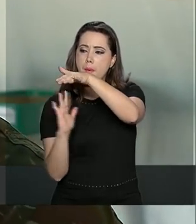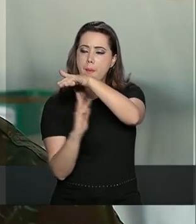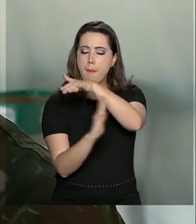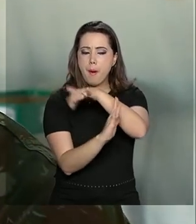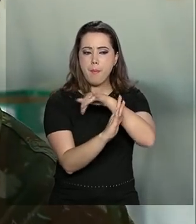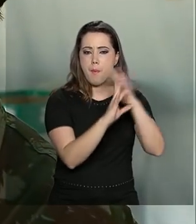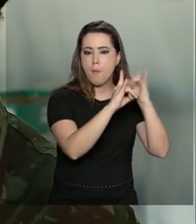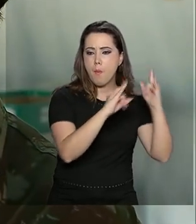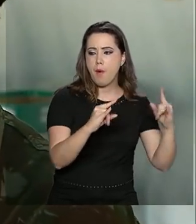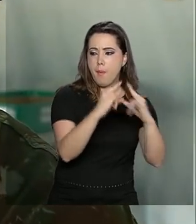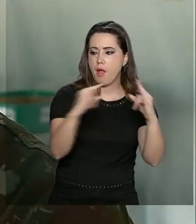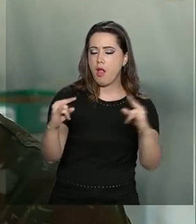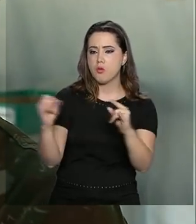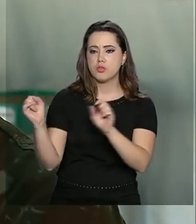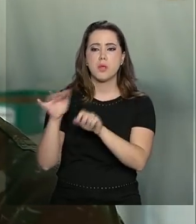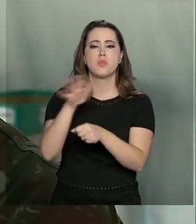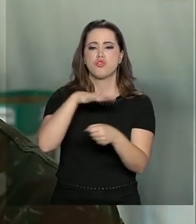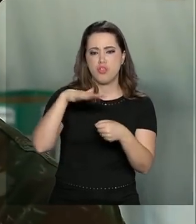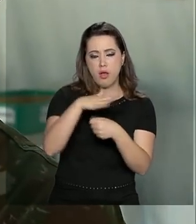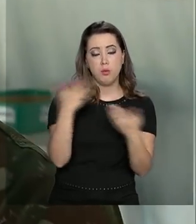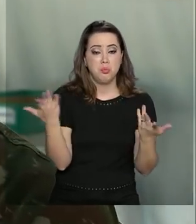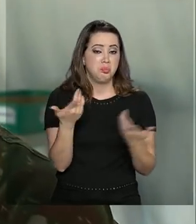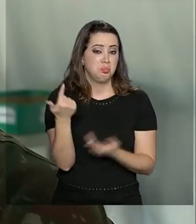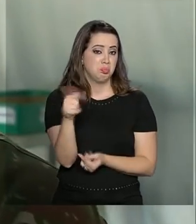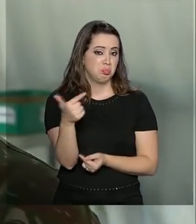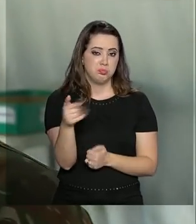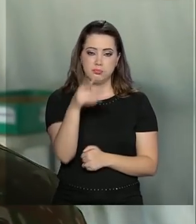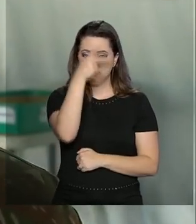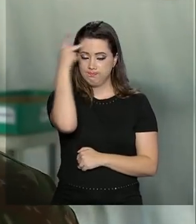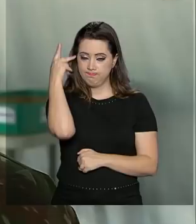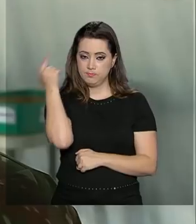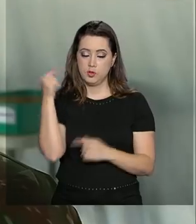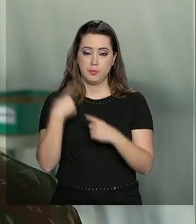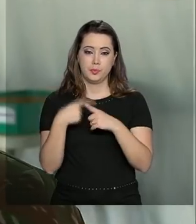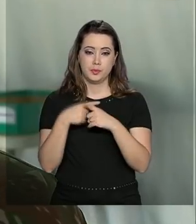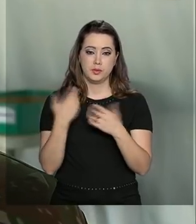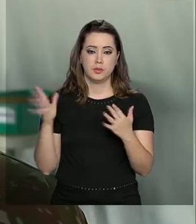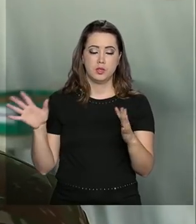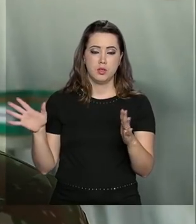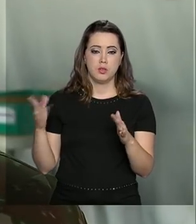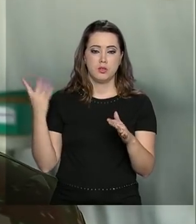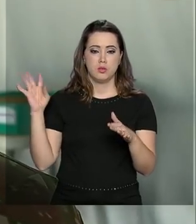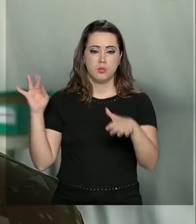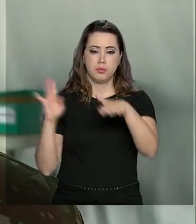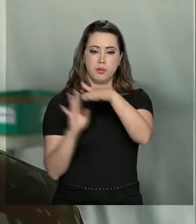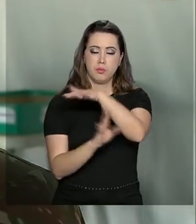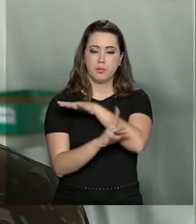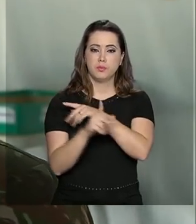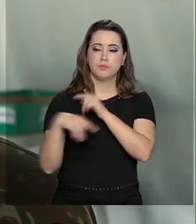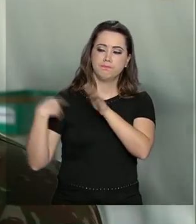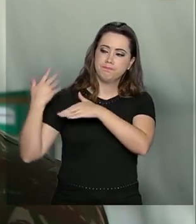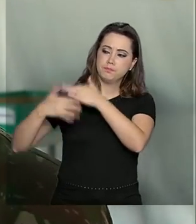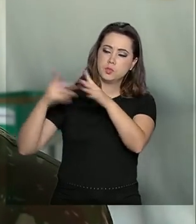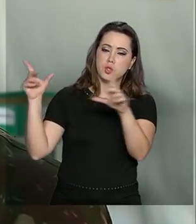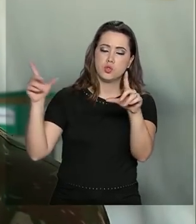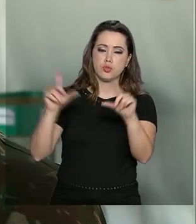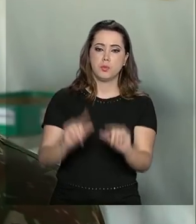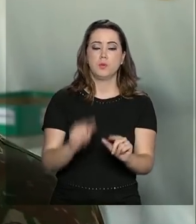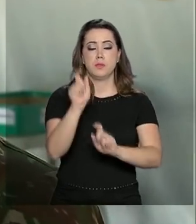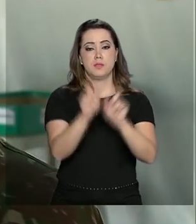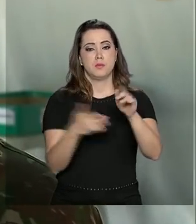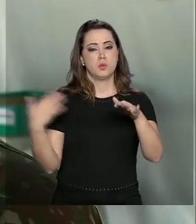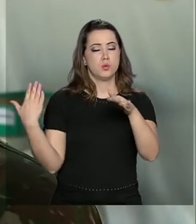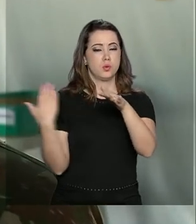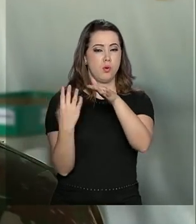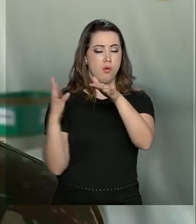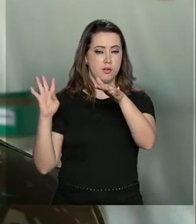bem intenso o fluxo e hoje praticamente está vazio. Porque realmente o nosso fluxo migratório nesses últimos dias diminuiu bastante. No